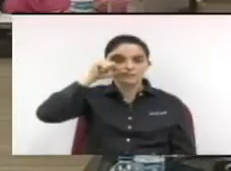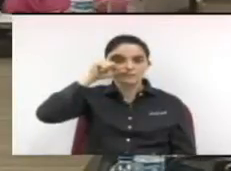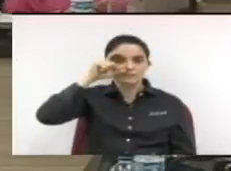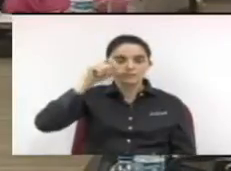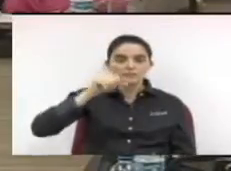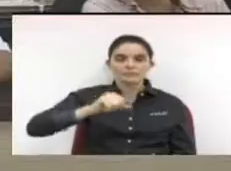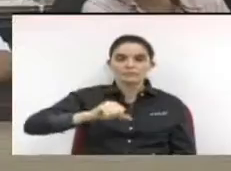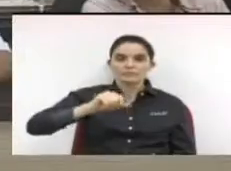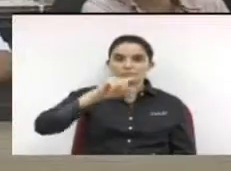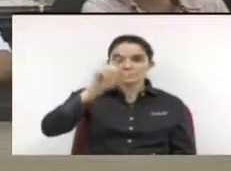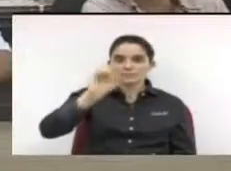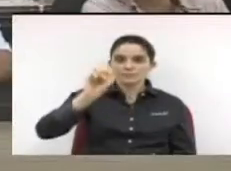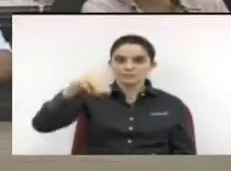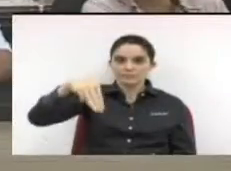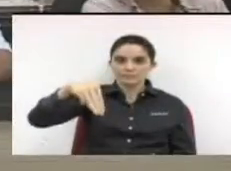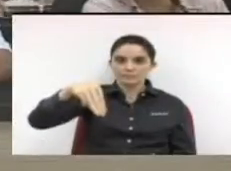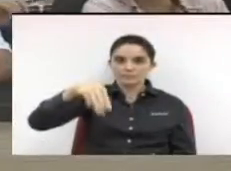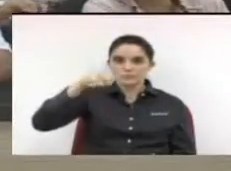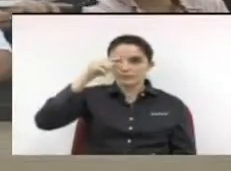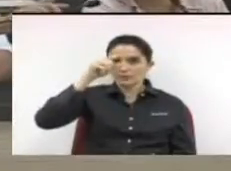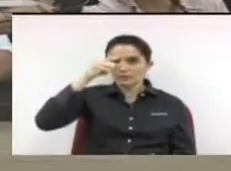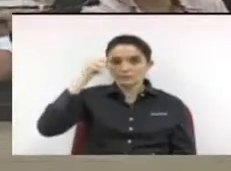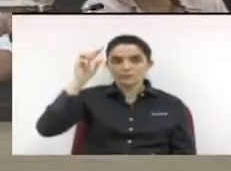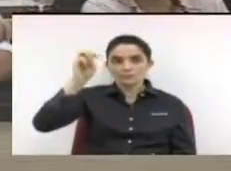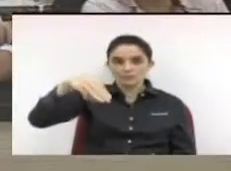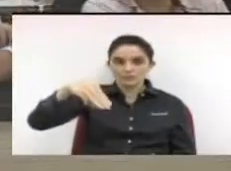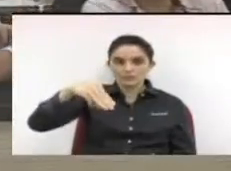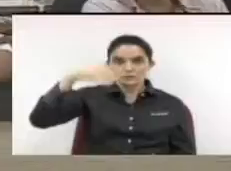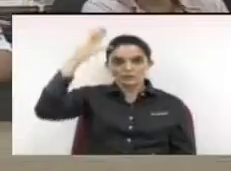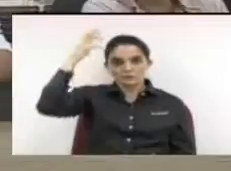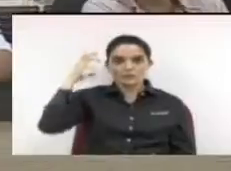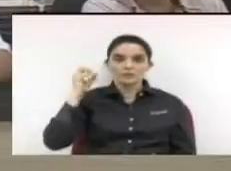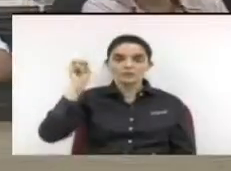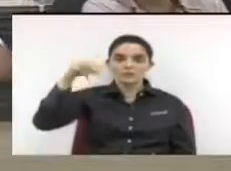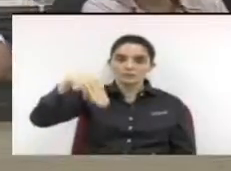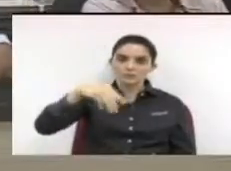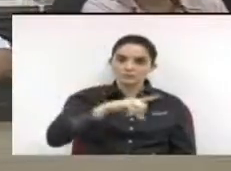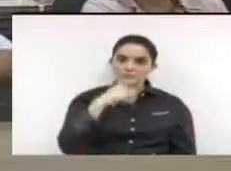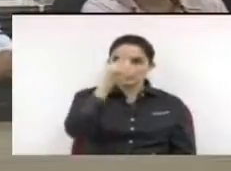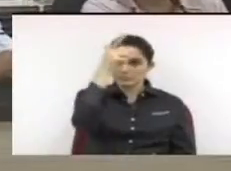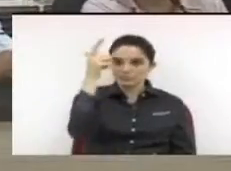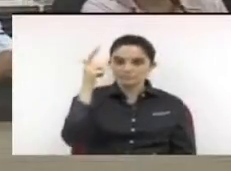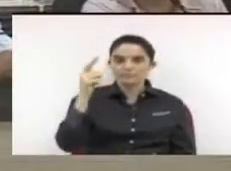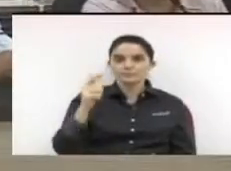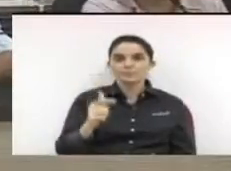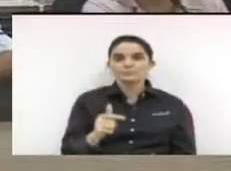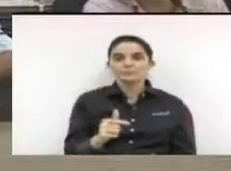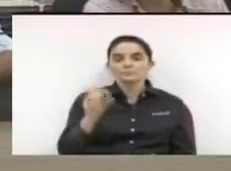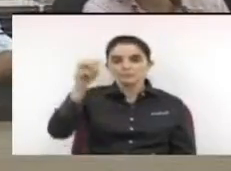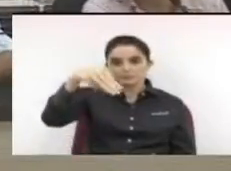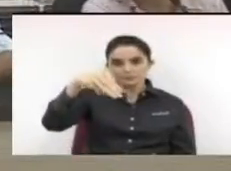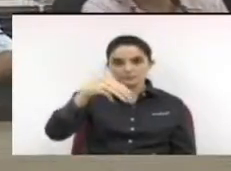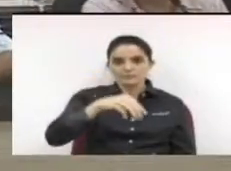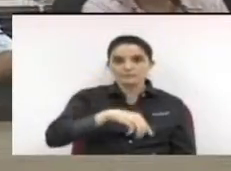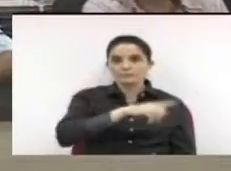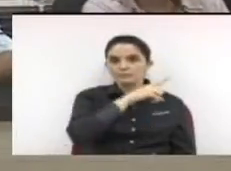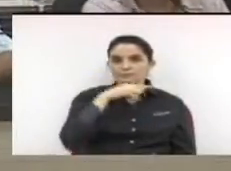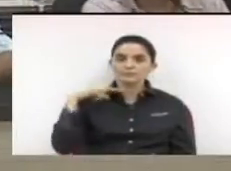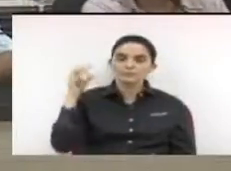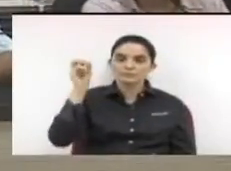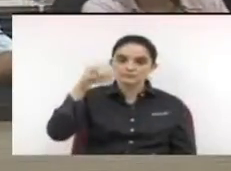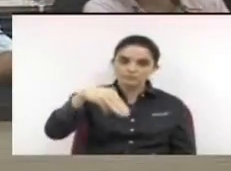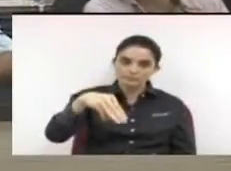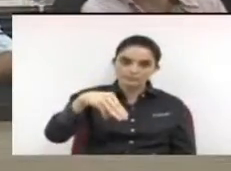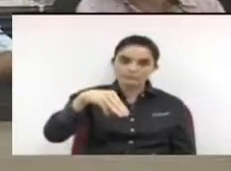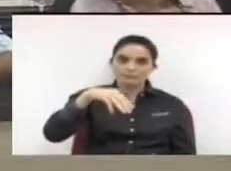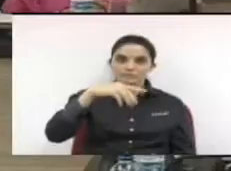Faridzani. Zé Damiq. Sim. Doutor Júlio. Lubogo. Sim. Luizinho da Casaquil. Sim. Doutora Mayra